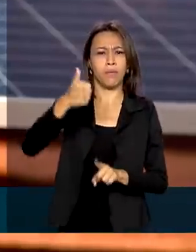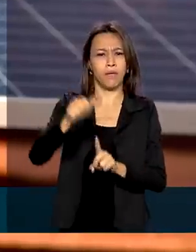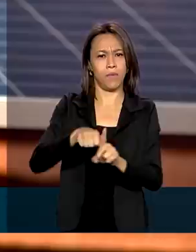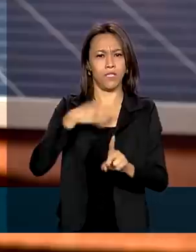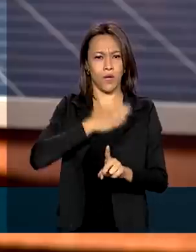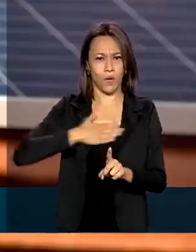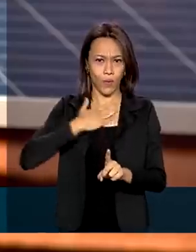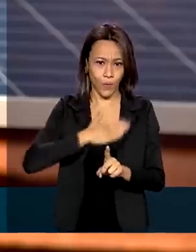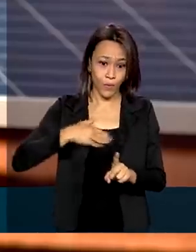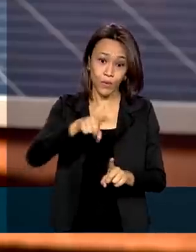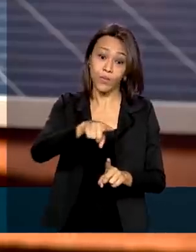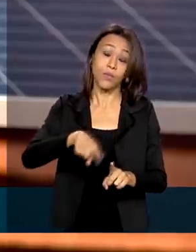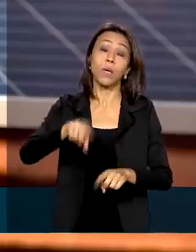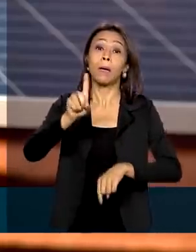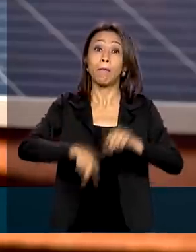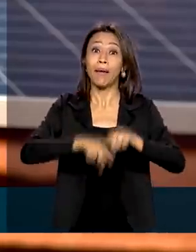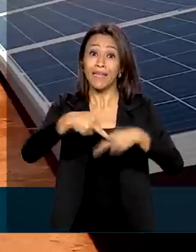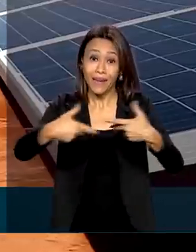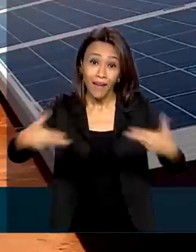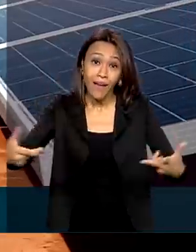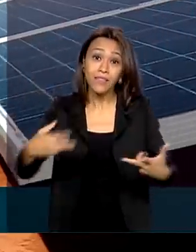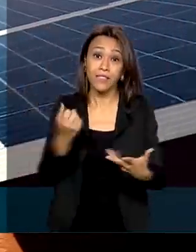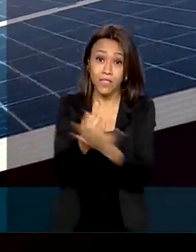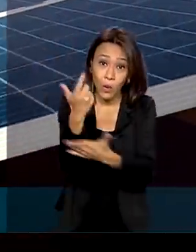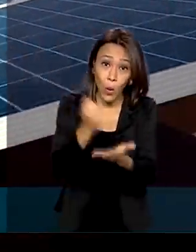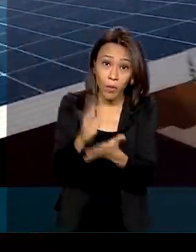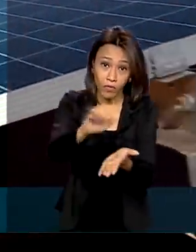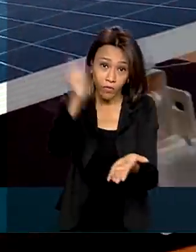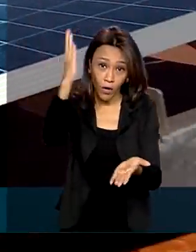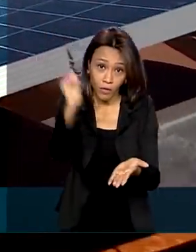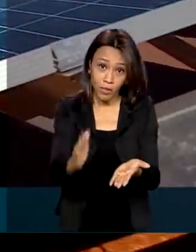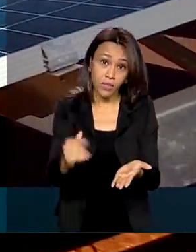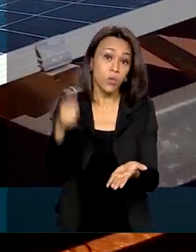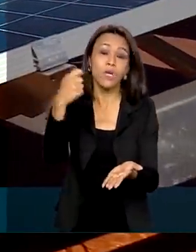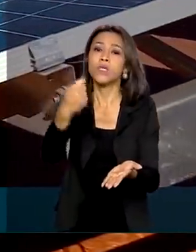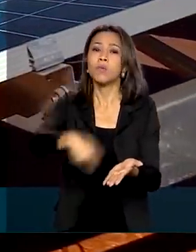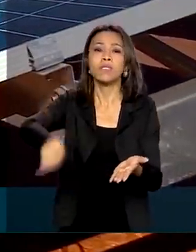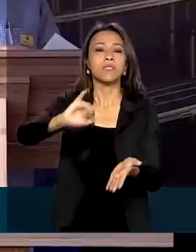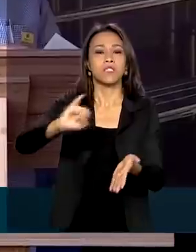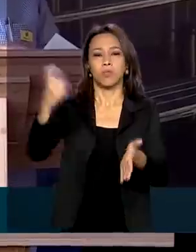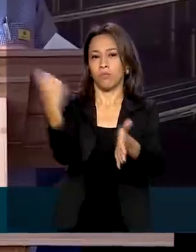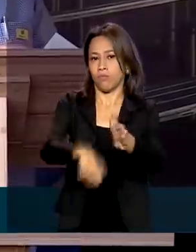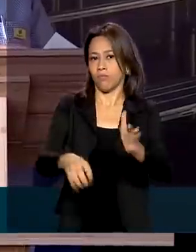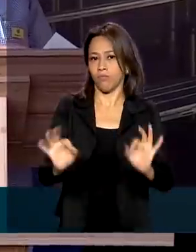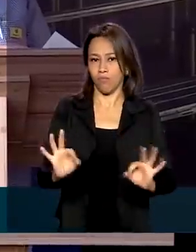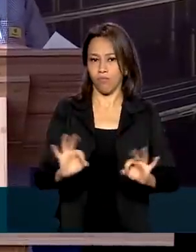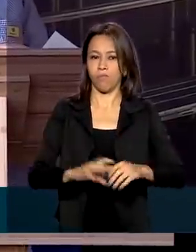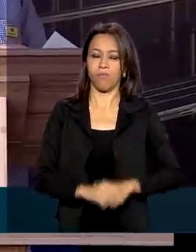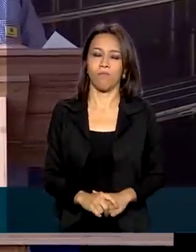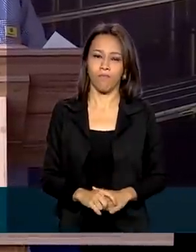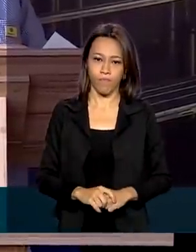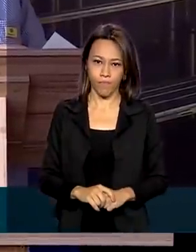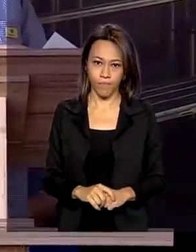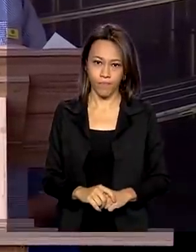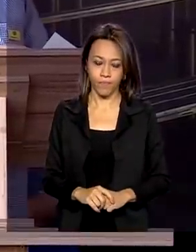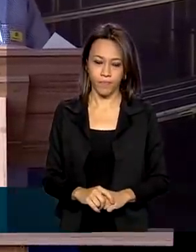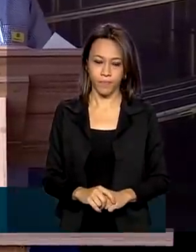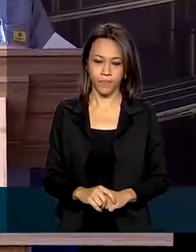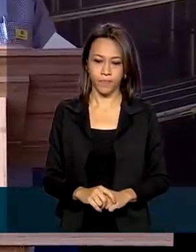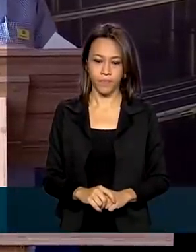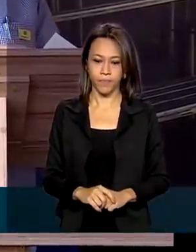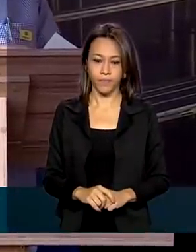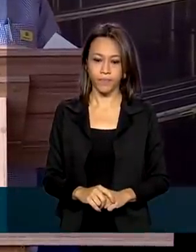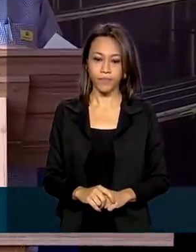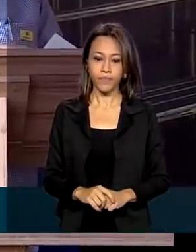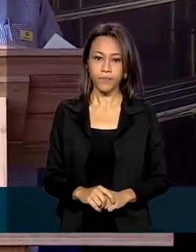importação de equipamentos de energia solar está isenta de impostos no país. As fontes limpas e renováveis